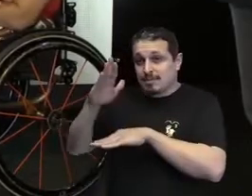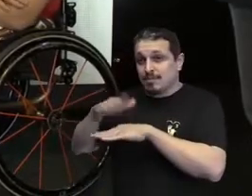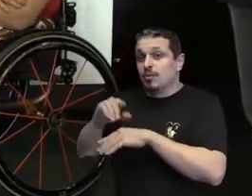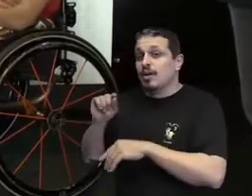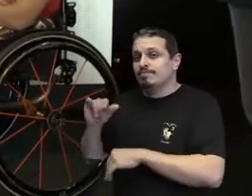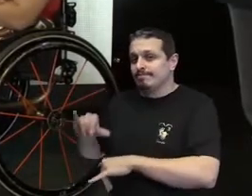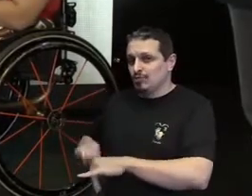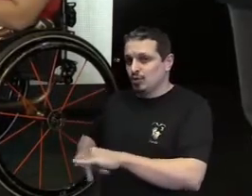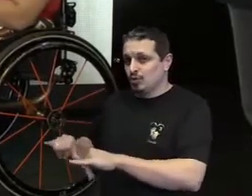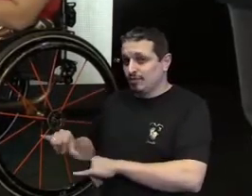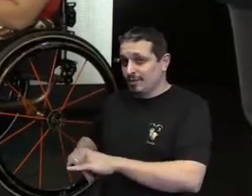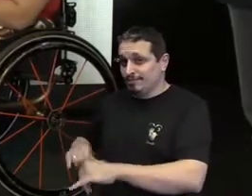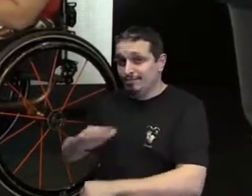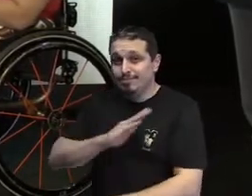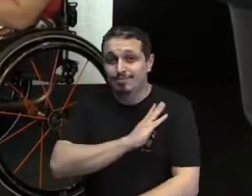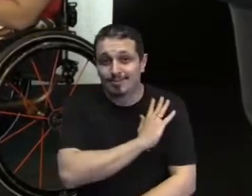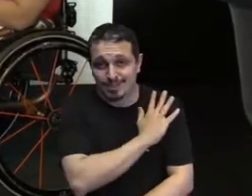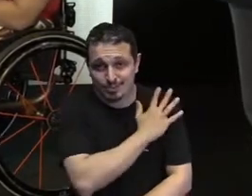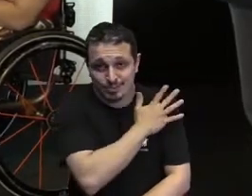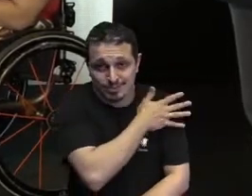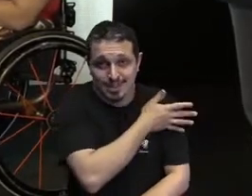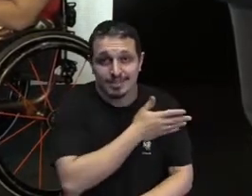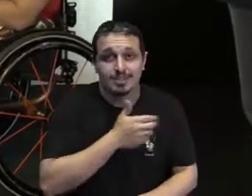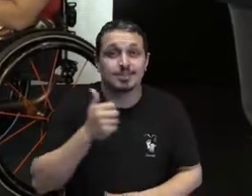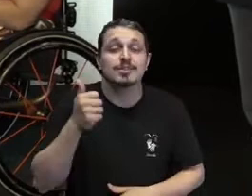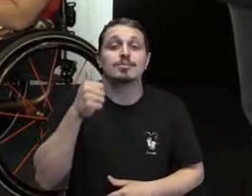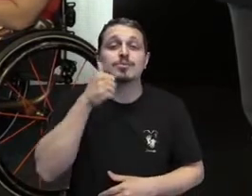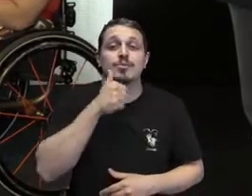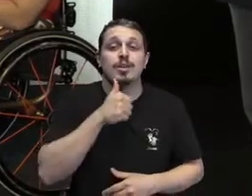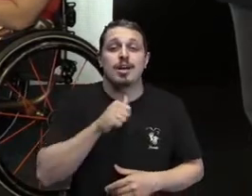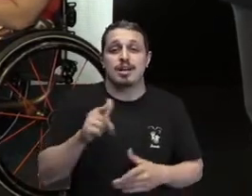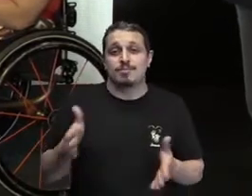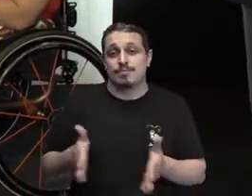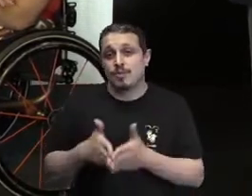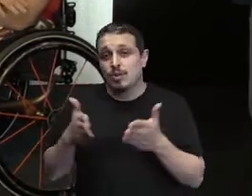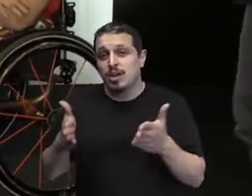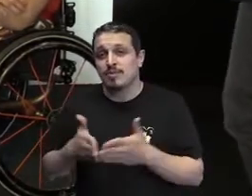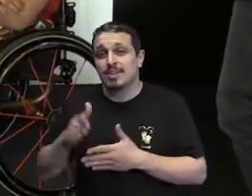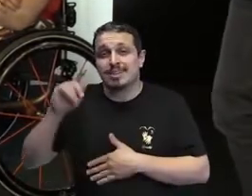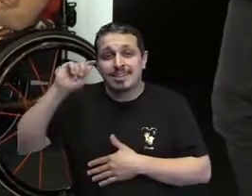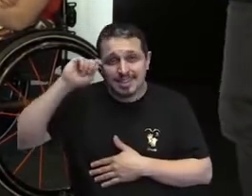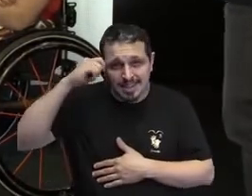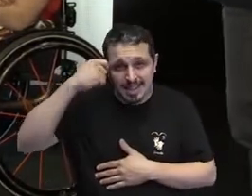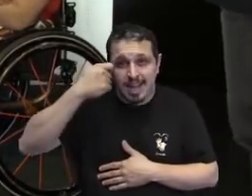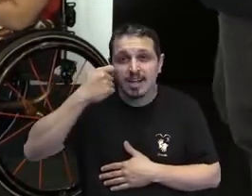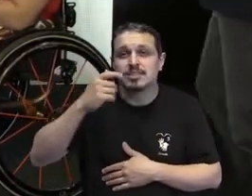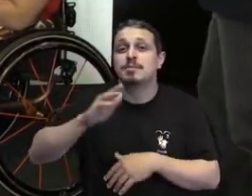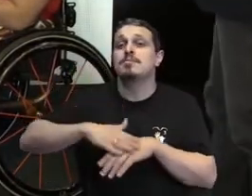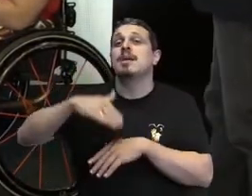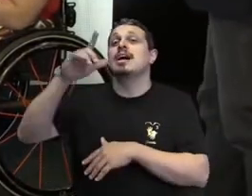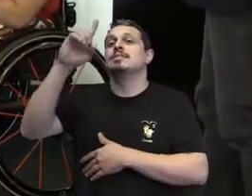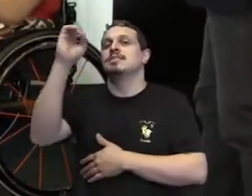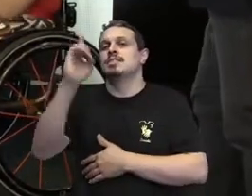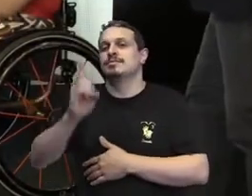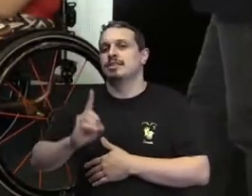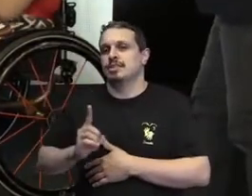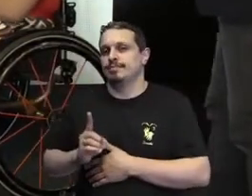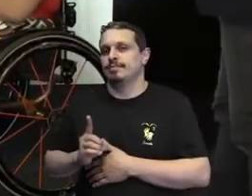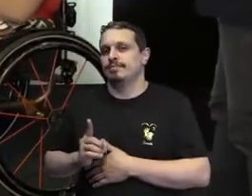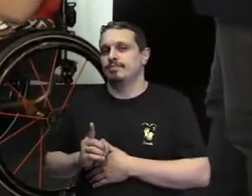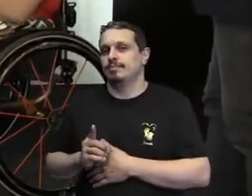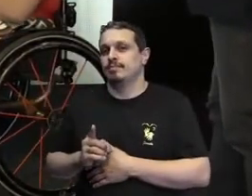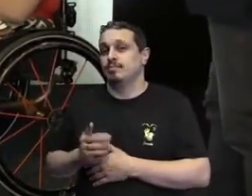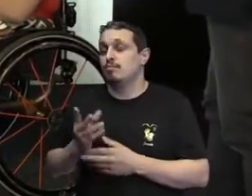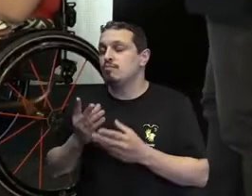Então, quando a gente fala de uma mulher pobre, negra, com deficiência, são vários tipos